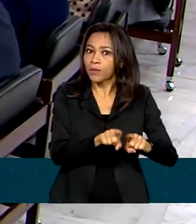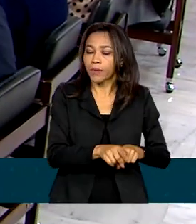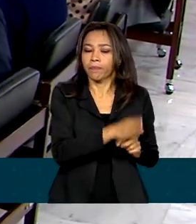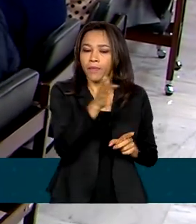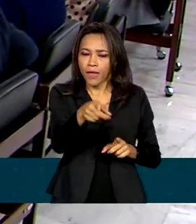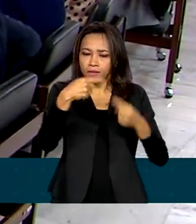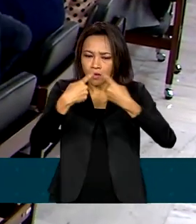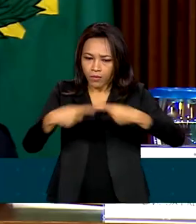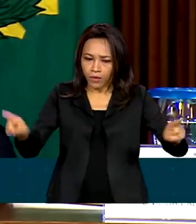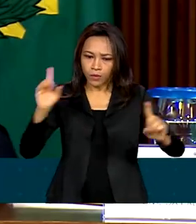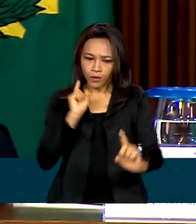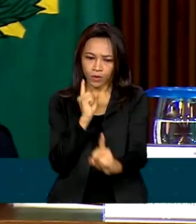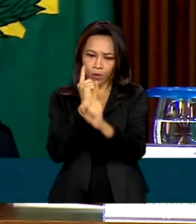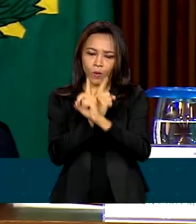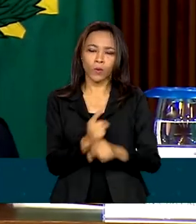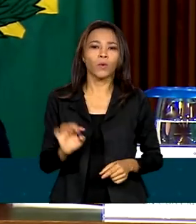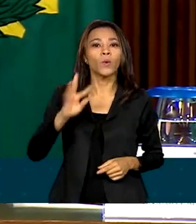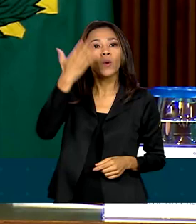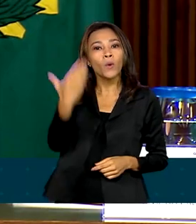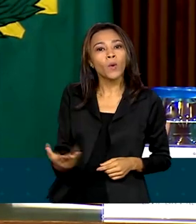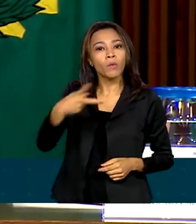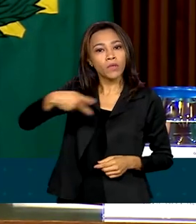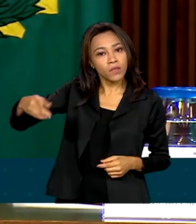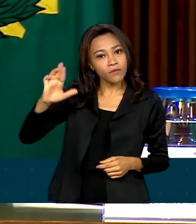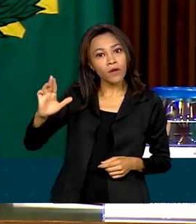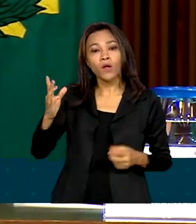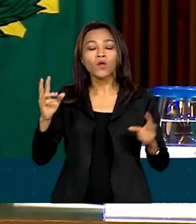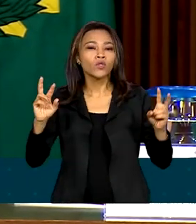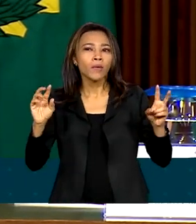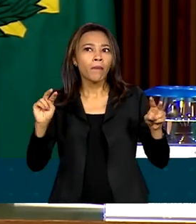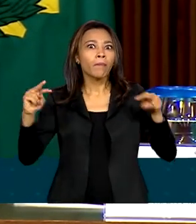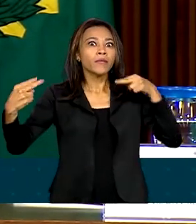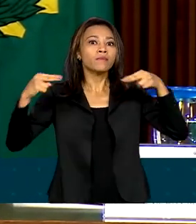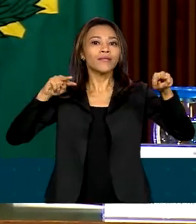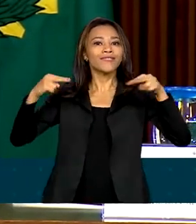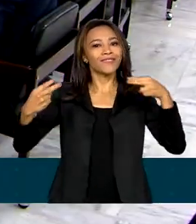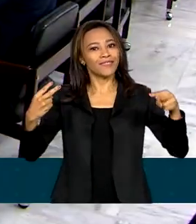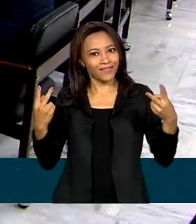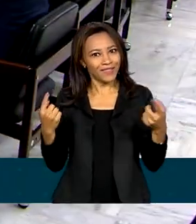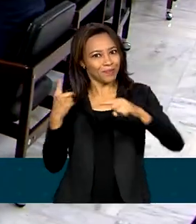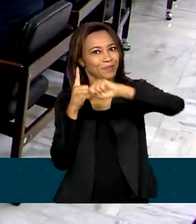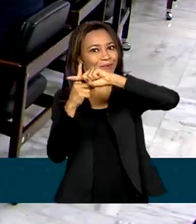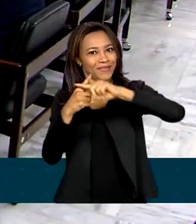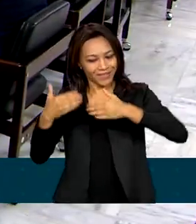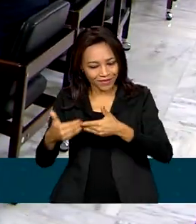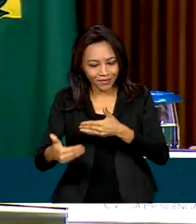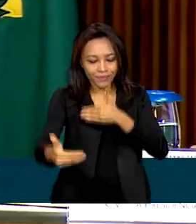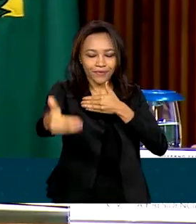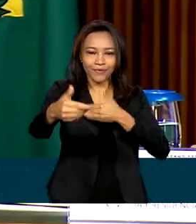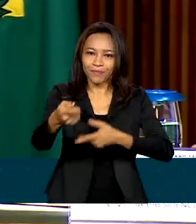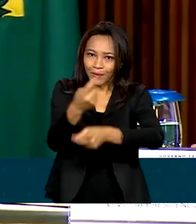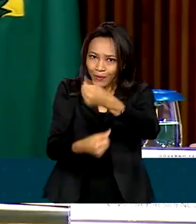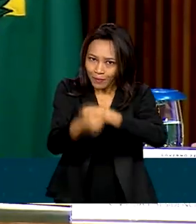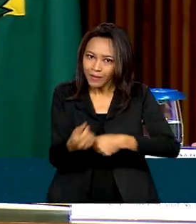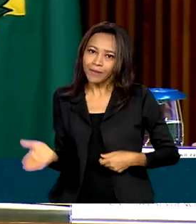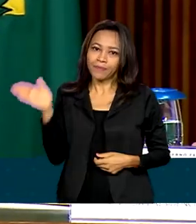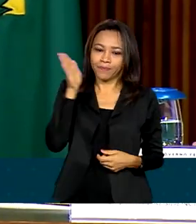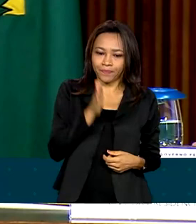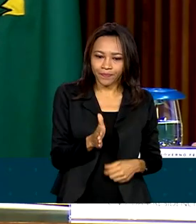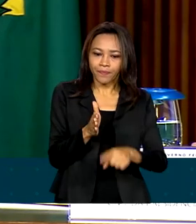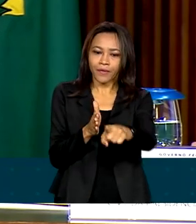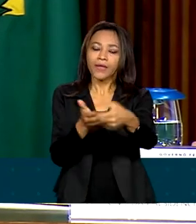encontro, o presidente falou sobre as perspectivas otimistas para a economia. Eu estou